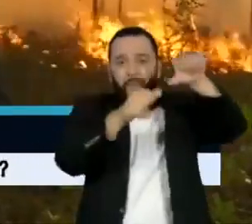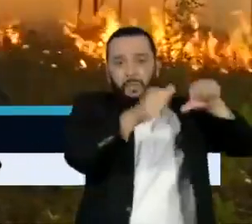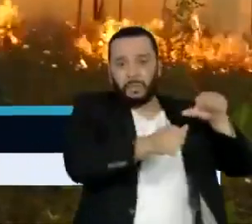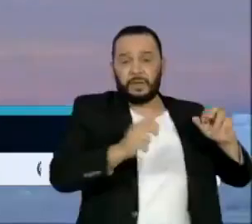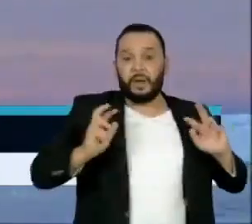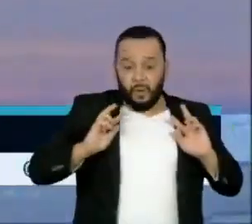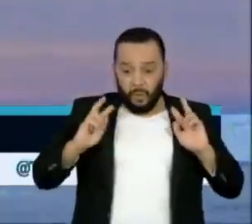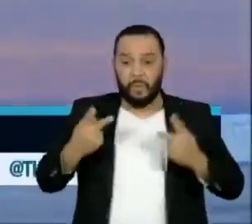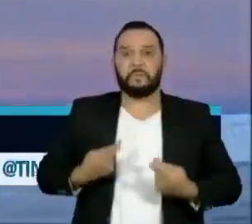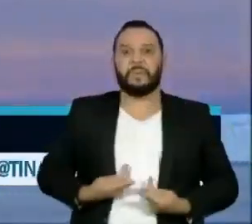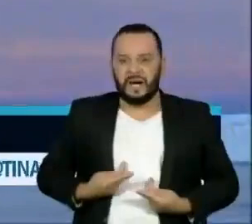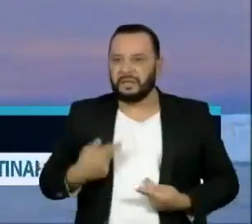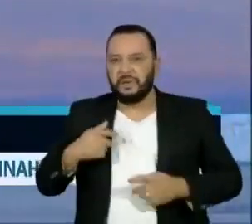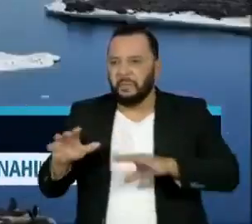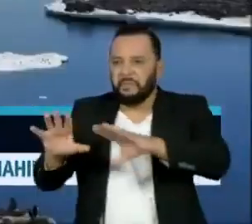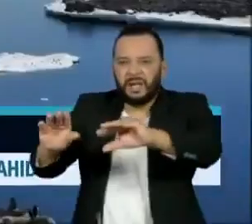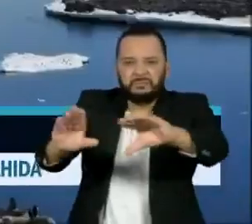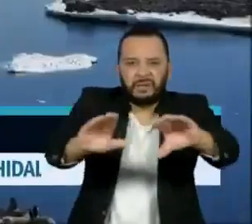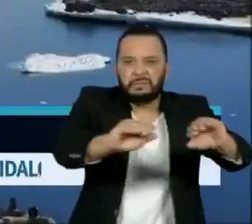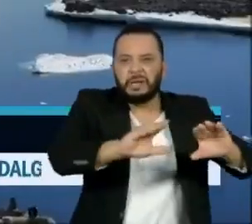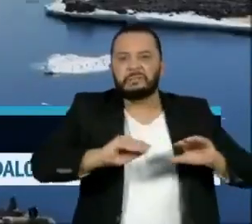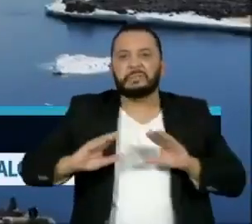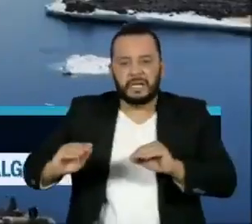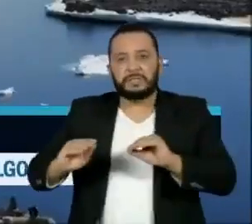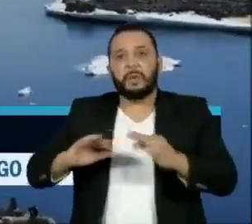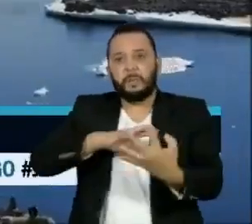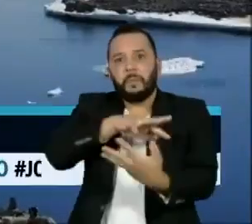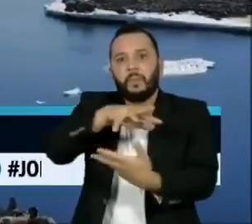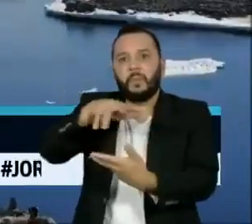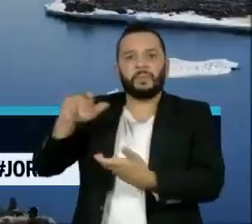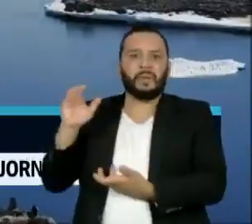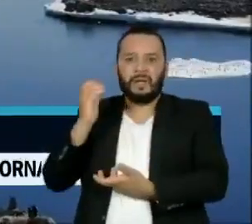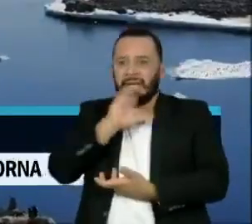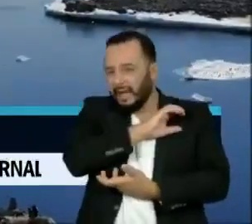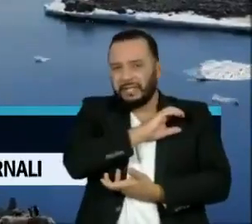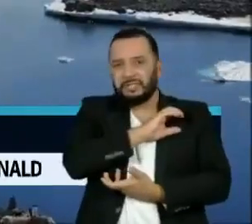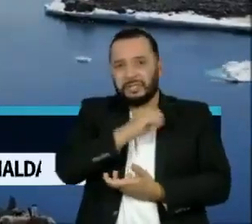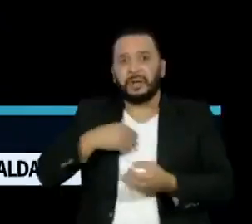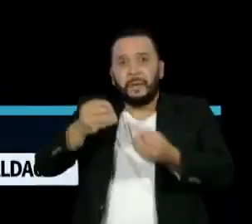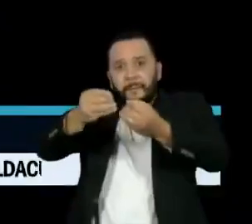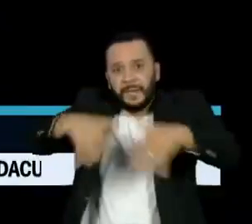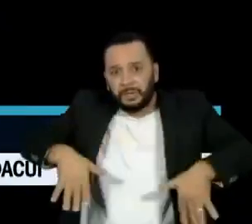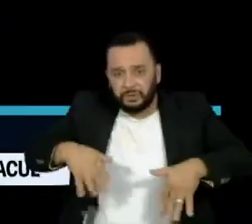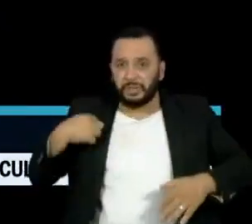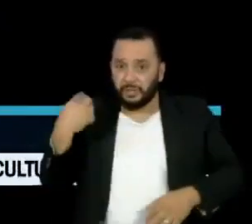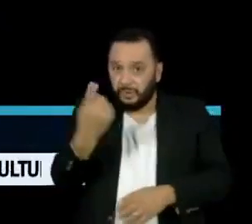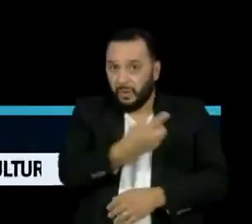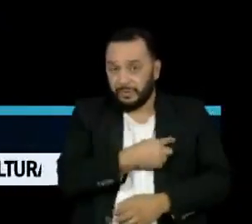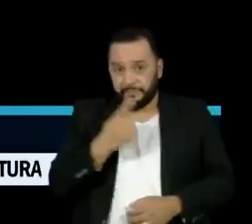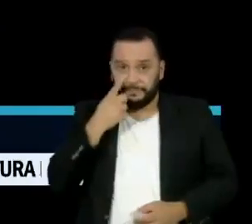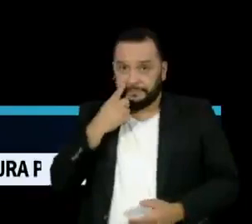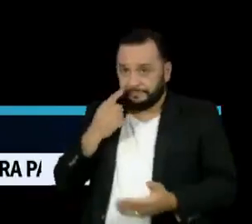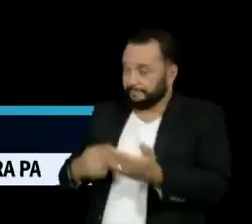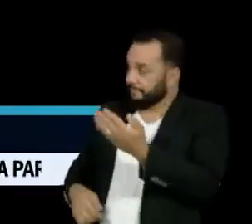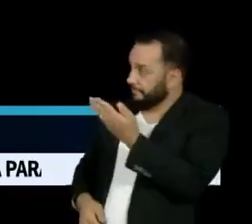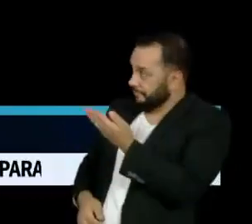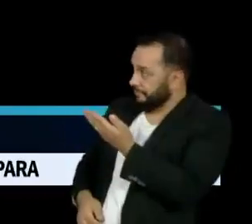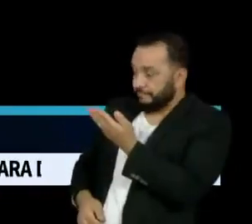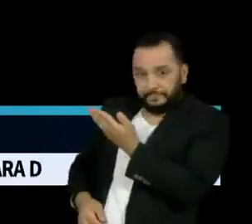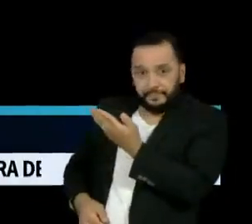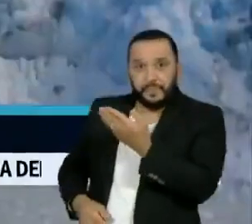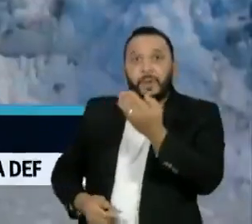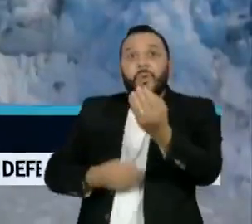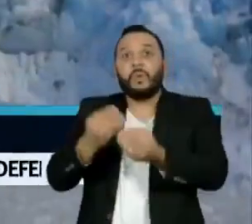responsável direta pelo aquecimento global, que coloca em risco nossa própria espécie. O retrato mais visível da